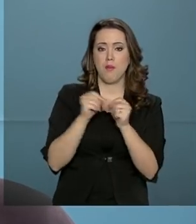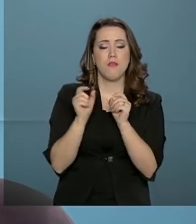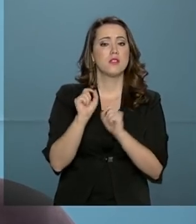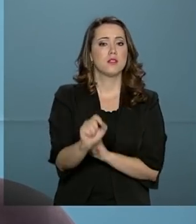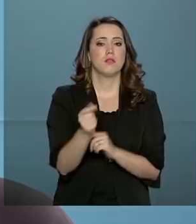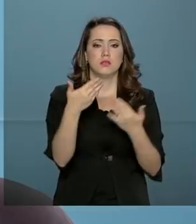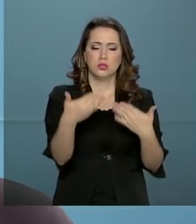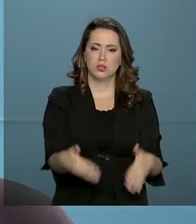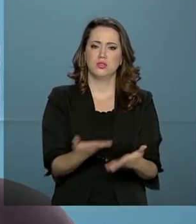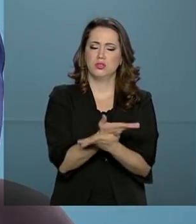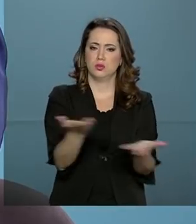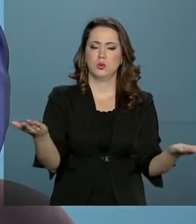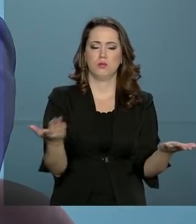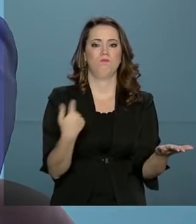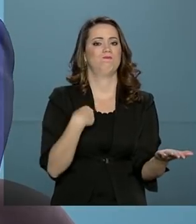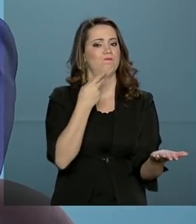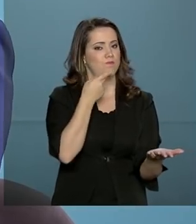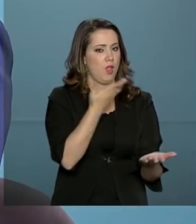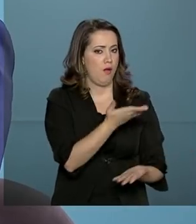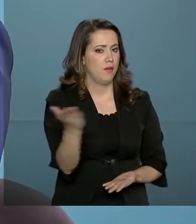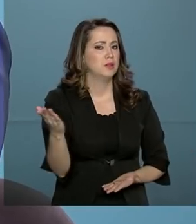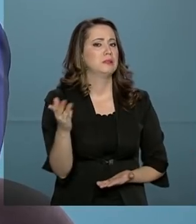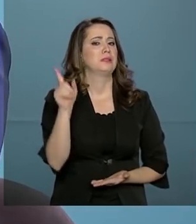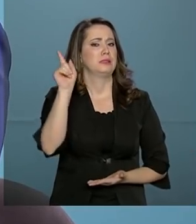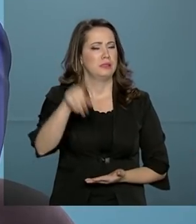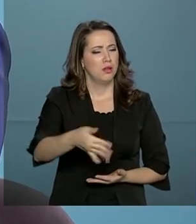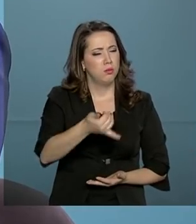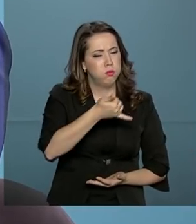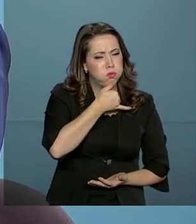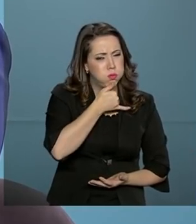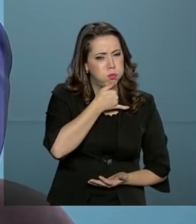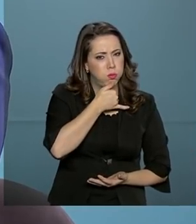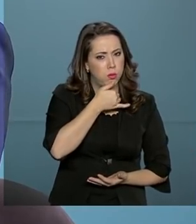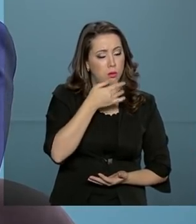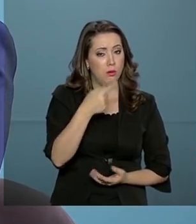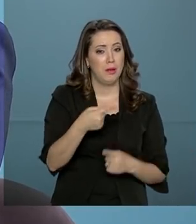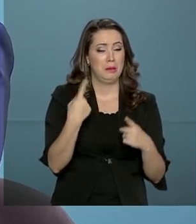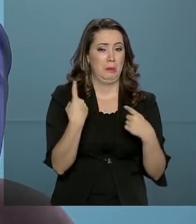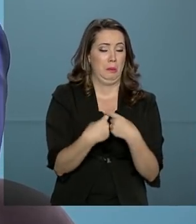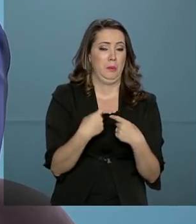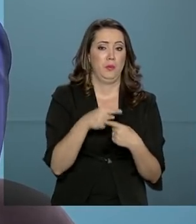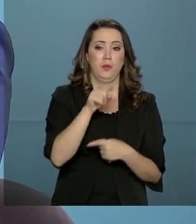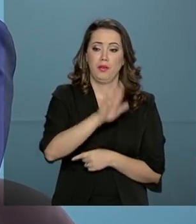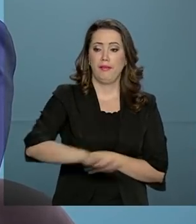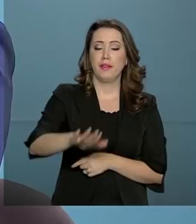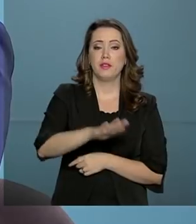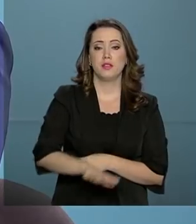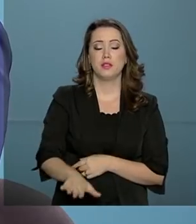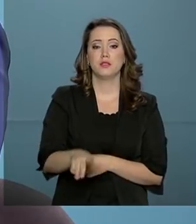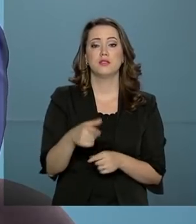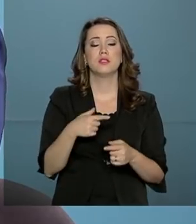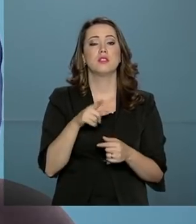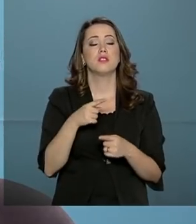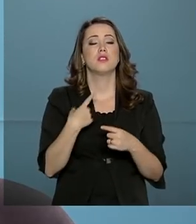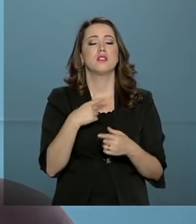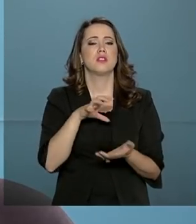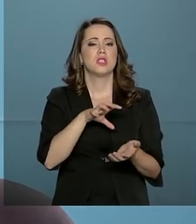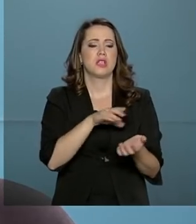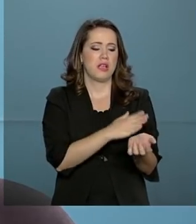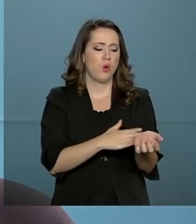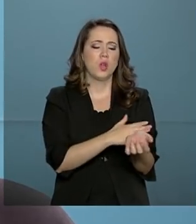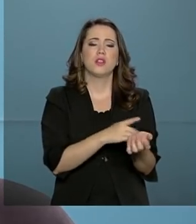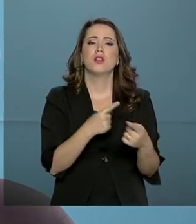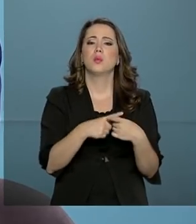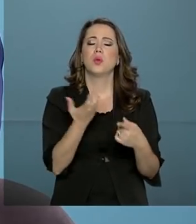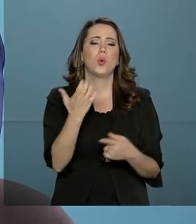dessa tragédia. E eu falo para você que é uma tragédia. Porque muitas crianças estão se cortando, não querem se